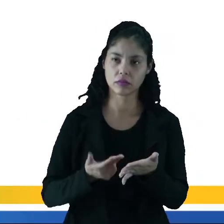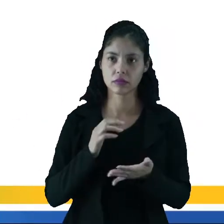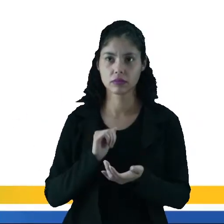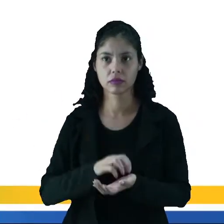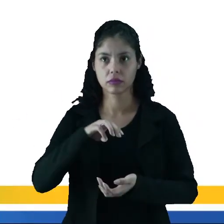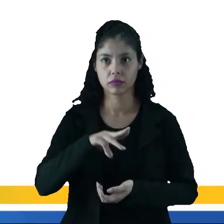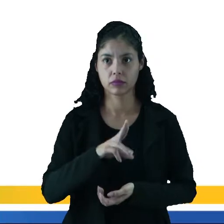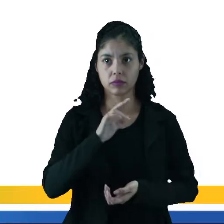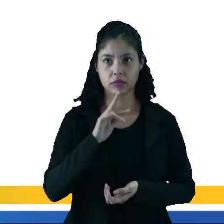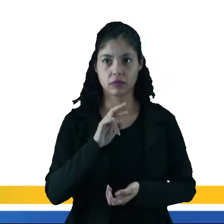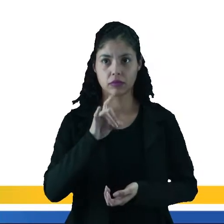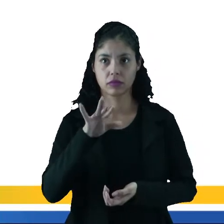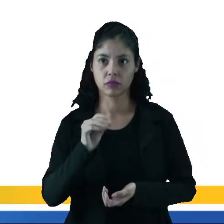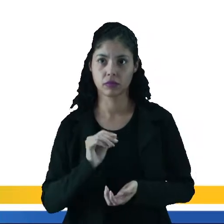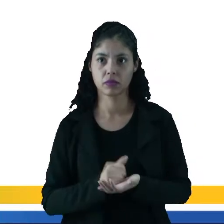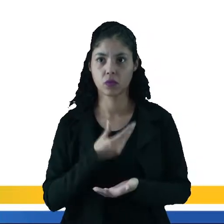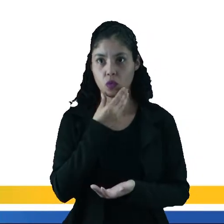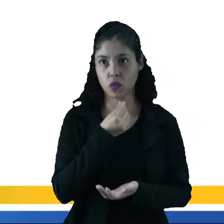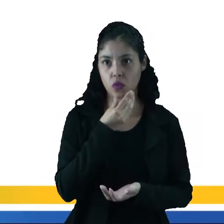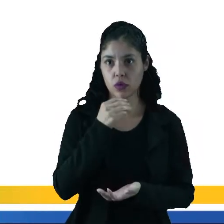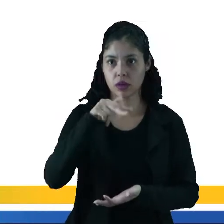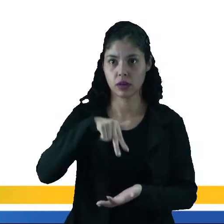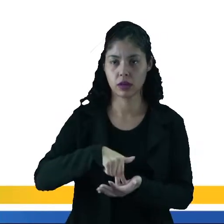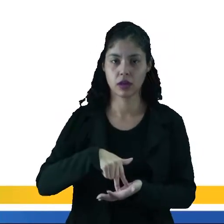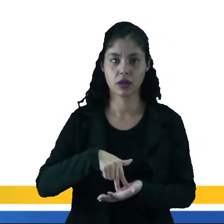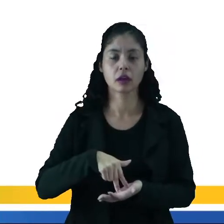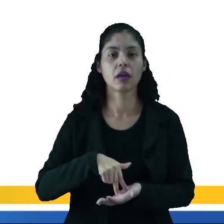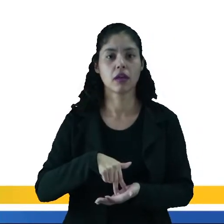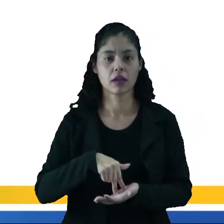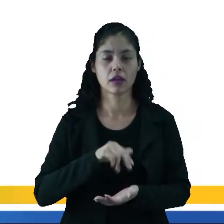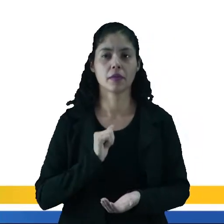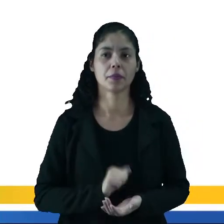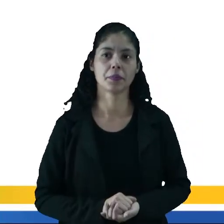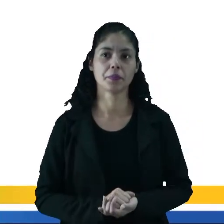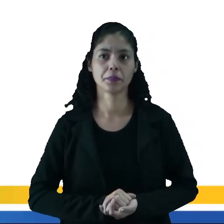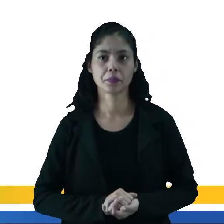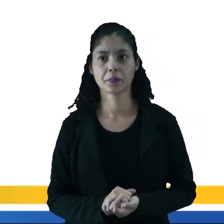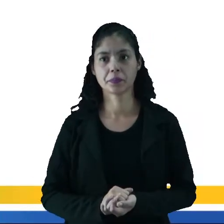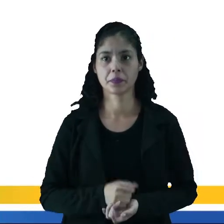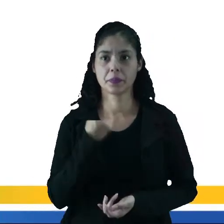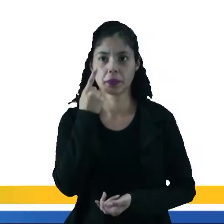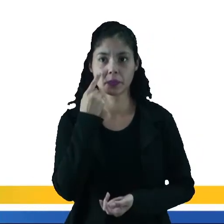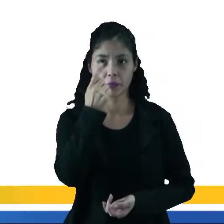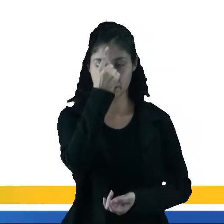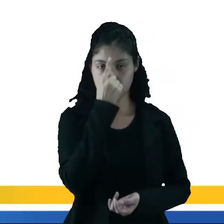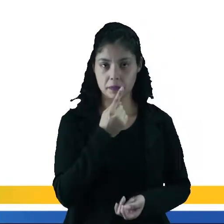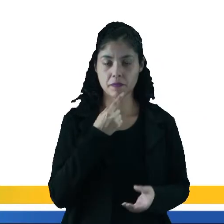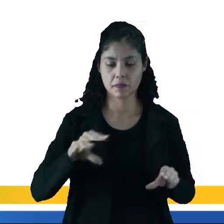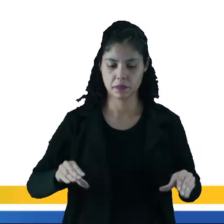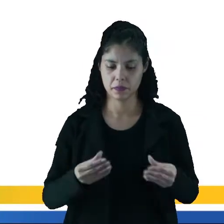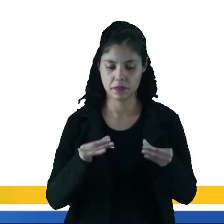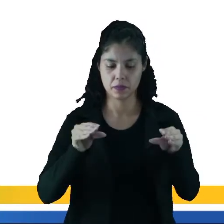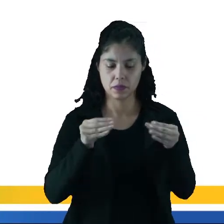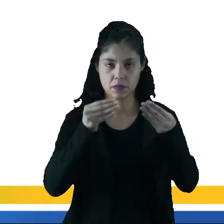é um desenho de Michelangelo, o homem nu em pé. Observe esse desenho, observe as esculturas que ele